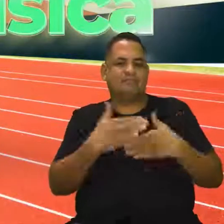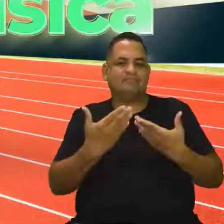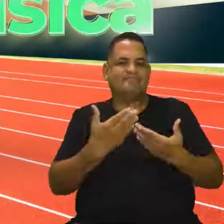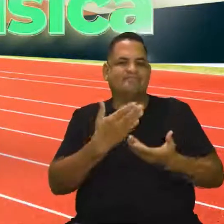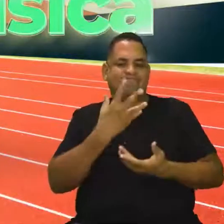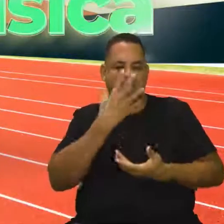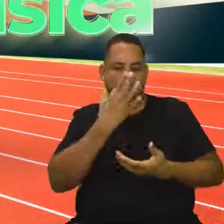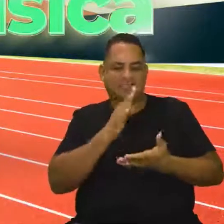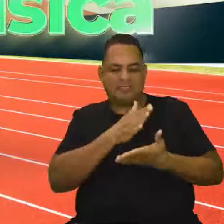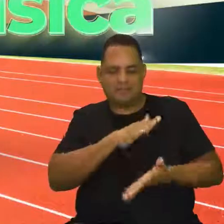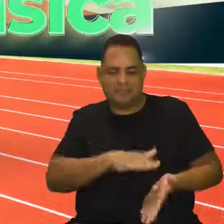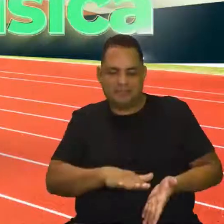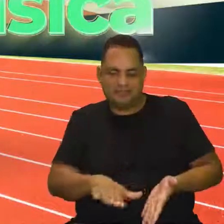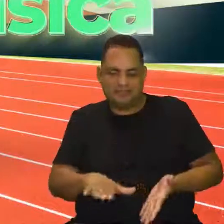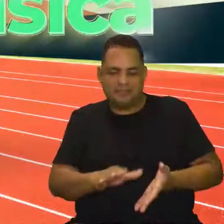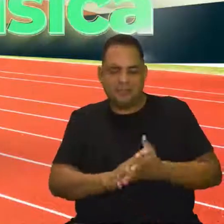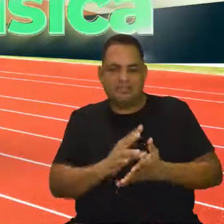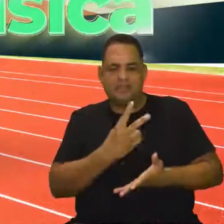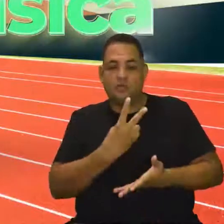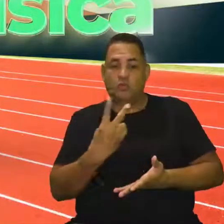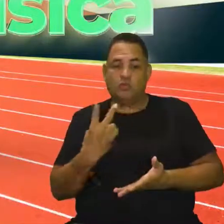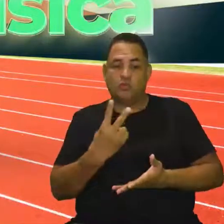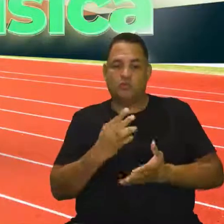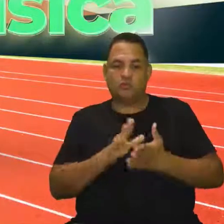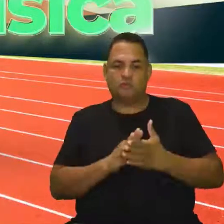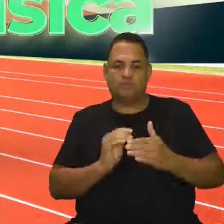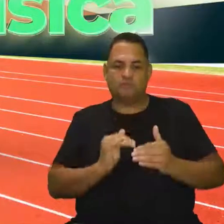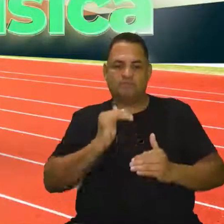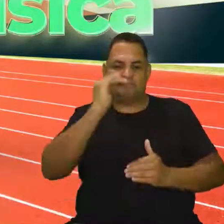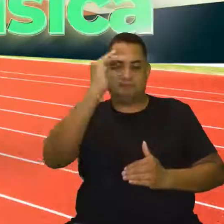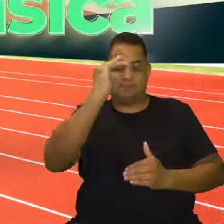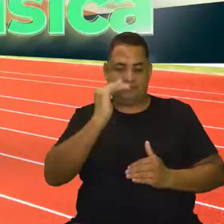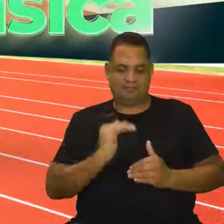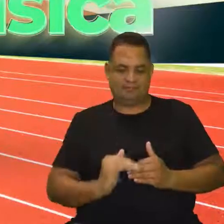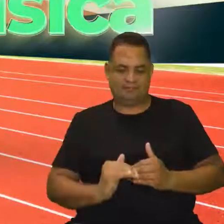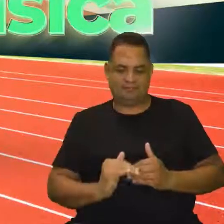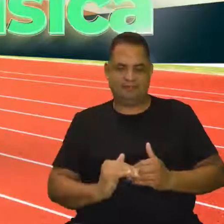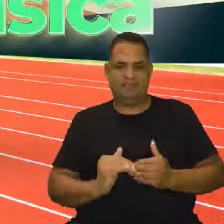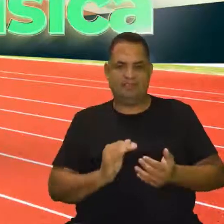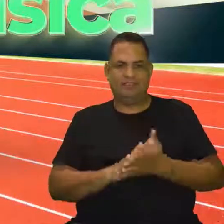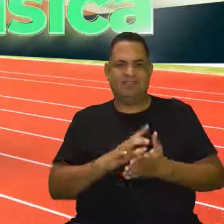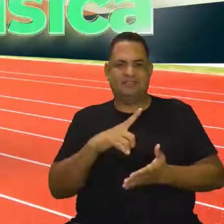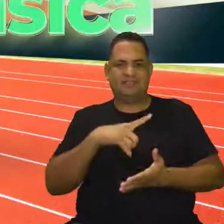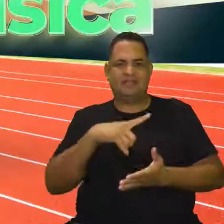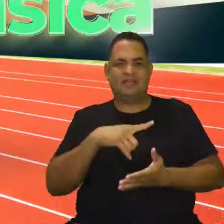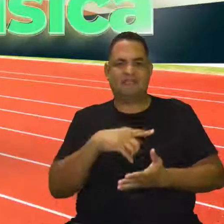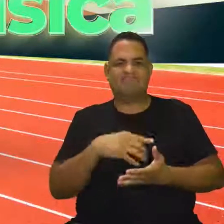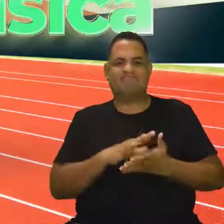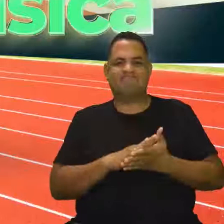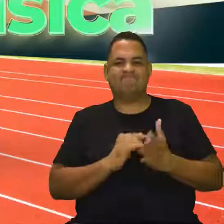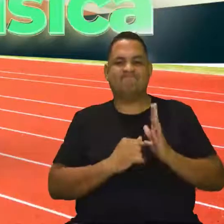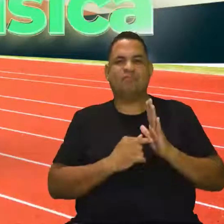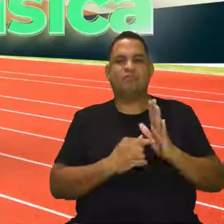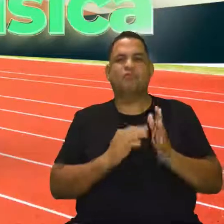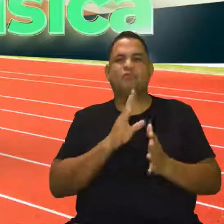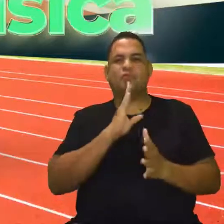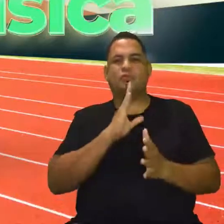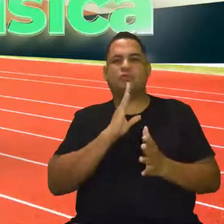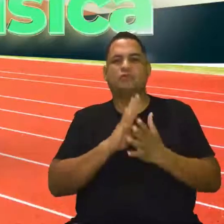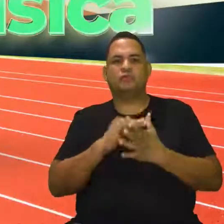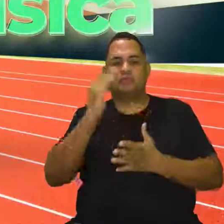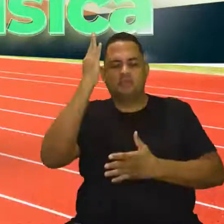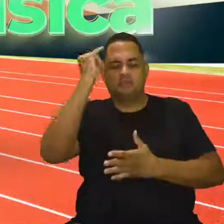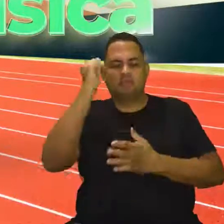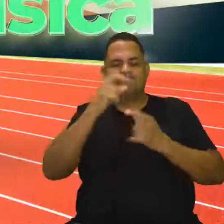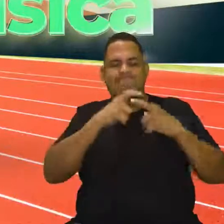criança, né? São duas faixetárias extremas, né? Mas que trazem um conhecimento, uma bagagem, uma sabedoria muito